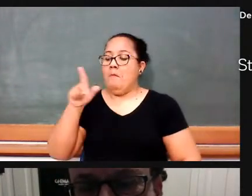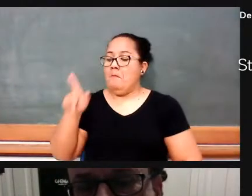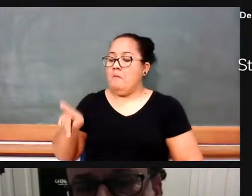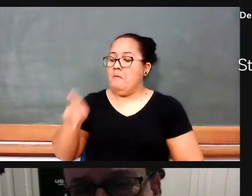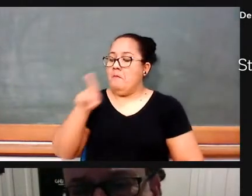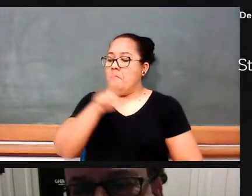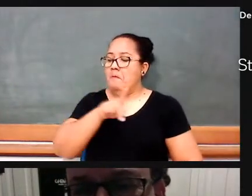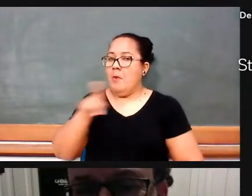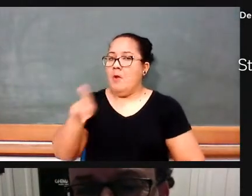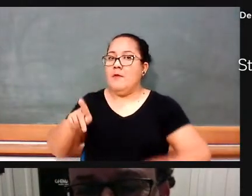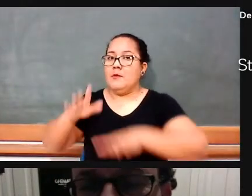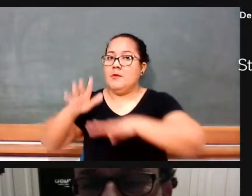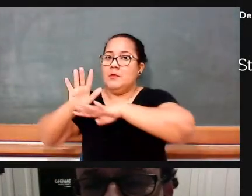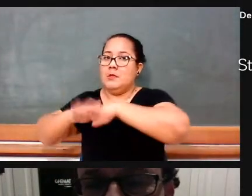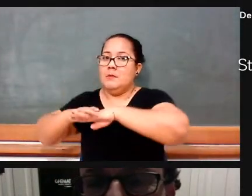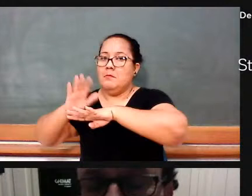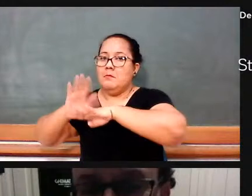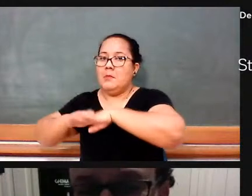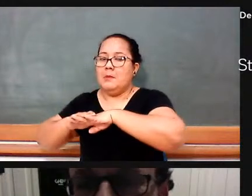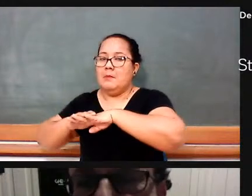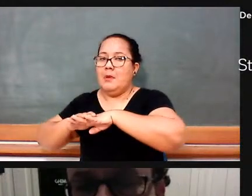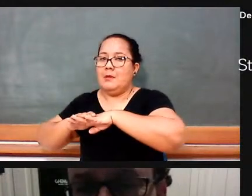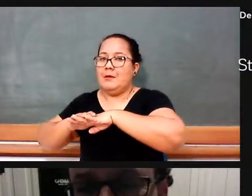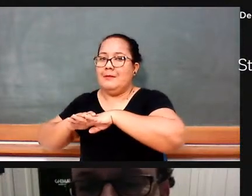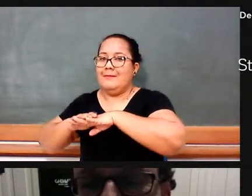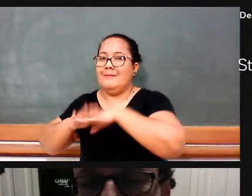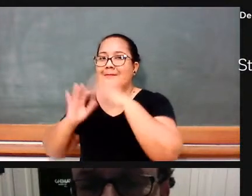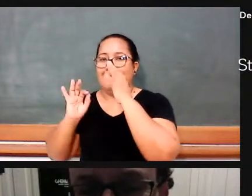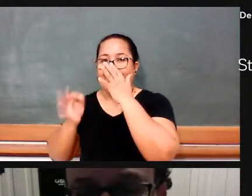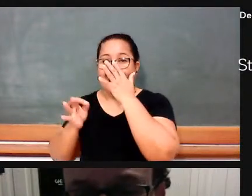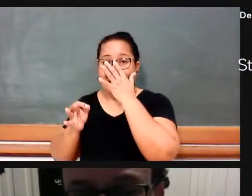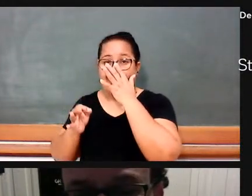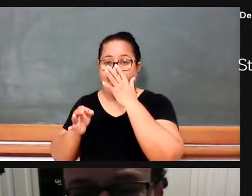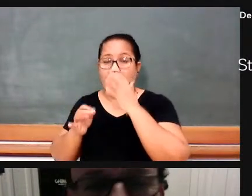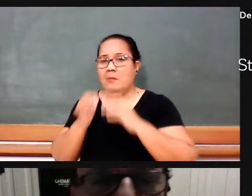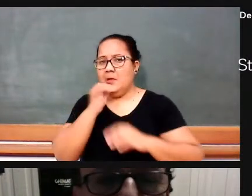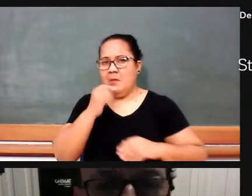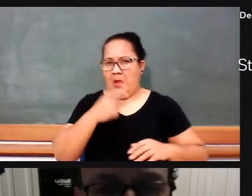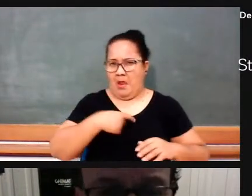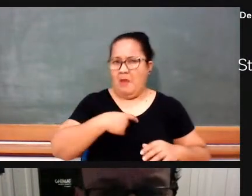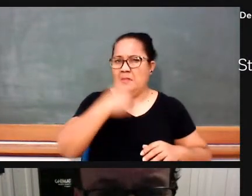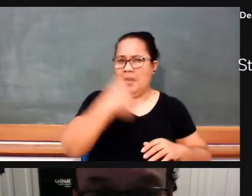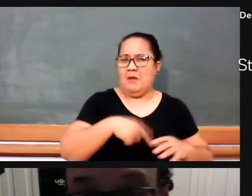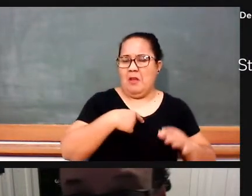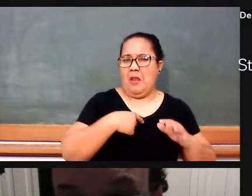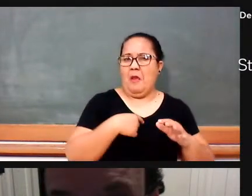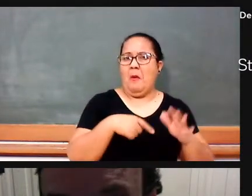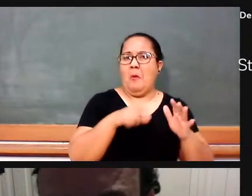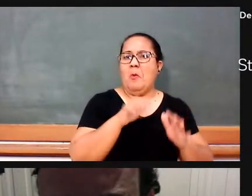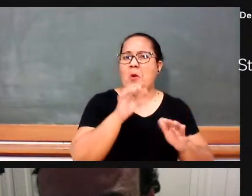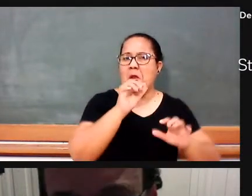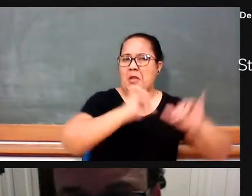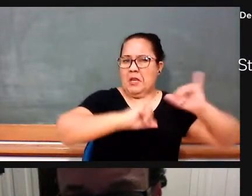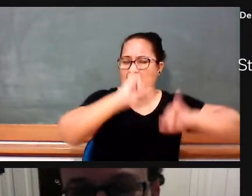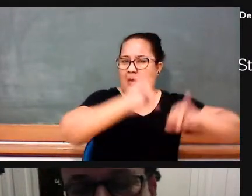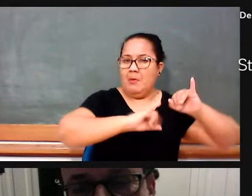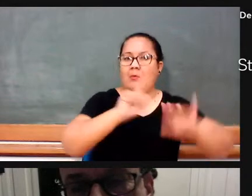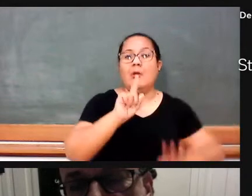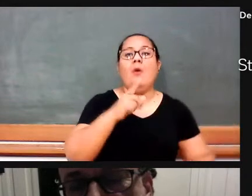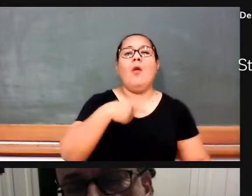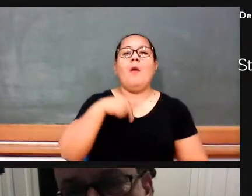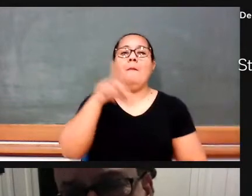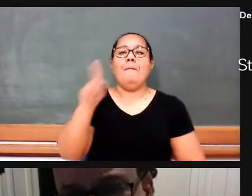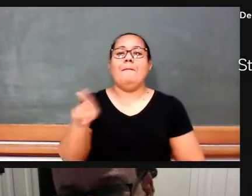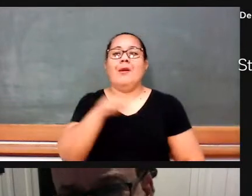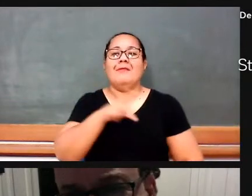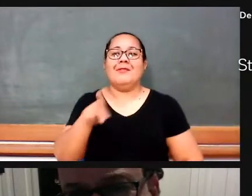físico, né? O colega falou, o que que você é? Eu sou químico, você é químico? Qual a indústria que você trabalha? Não, não, eu dou aula de química, então, você é professor de química, né?